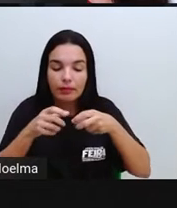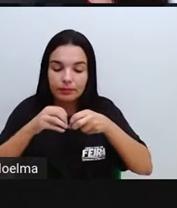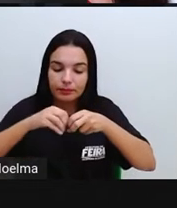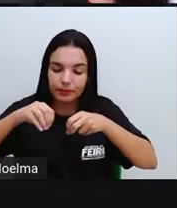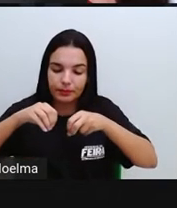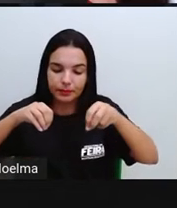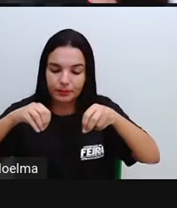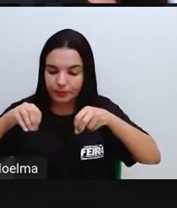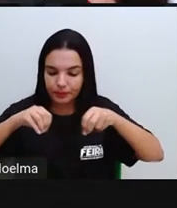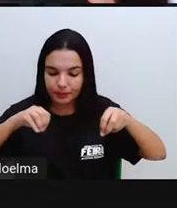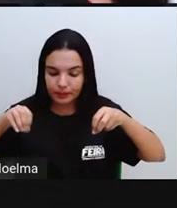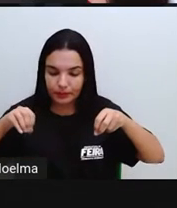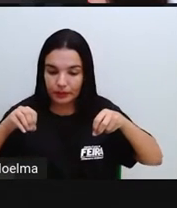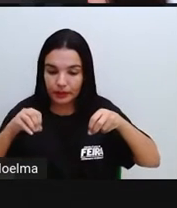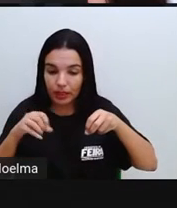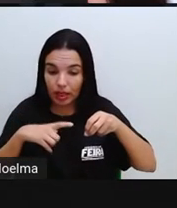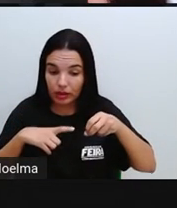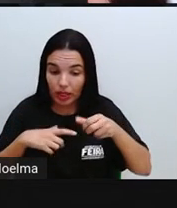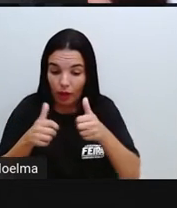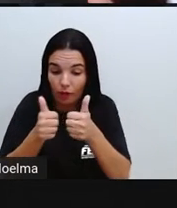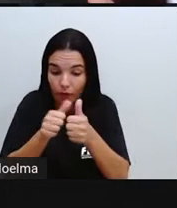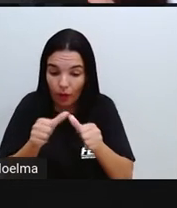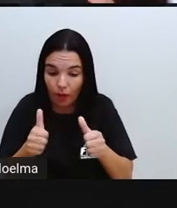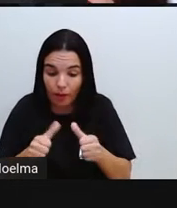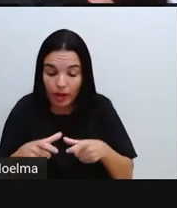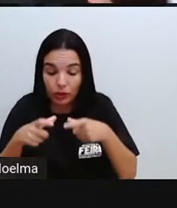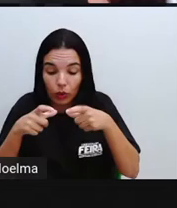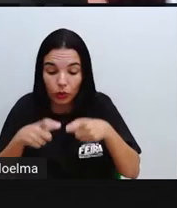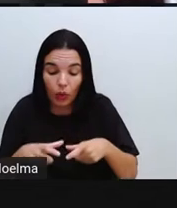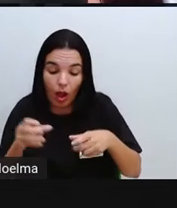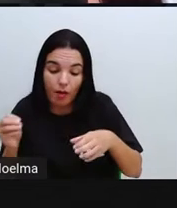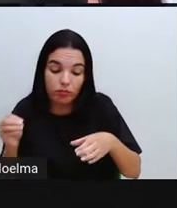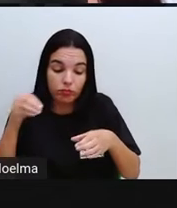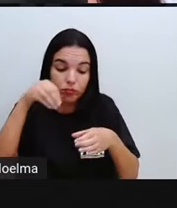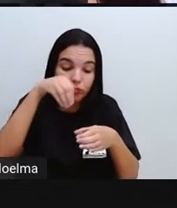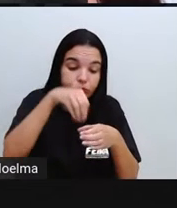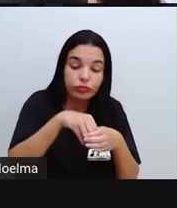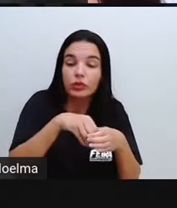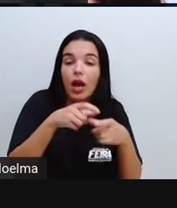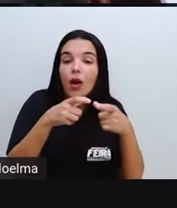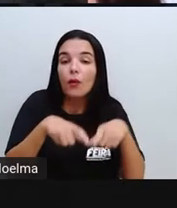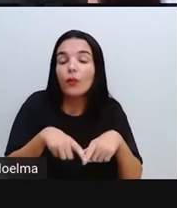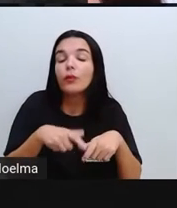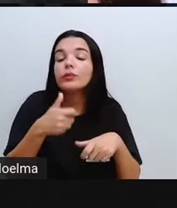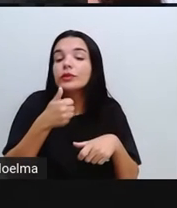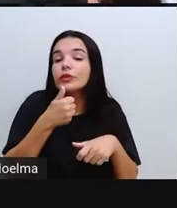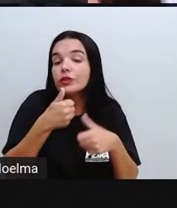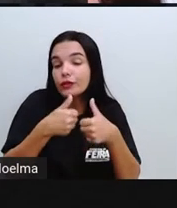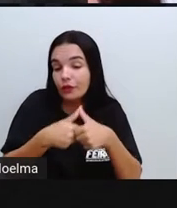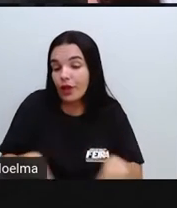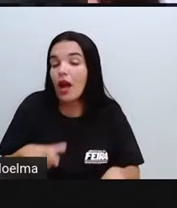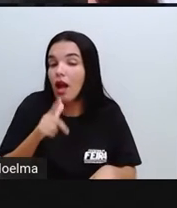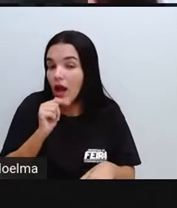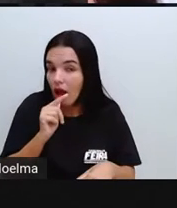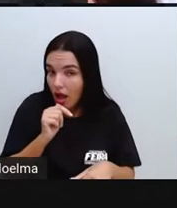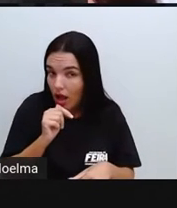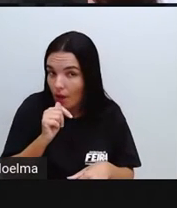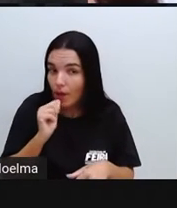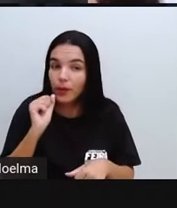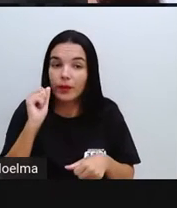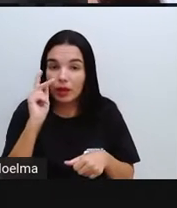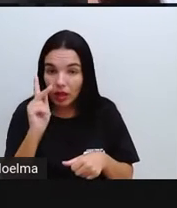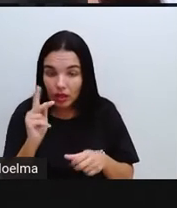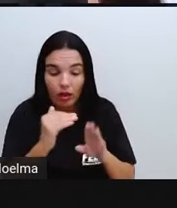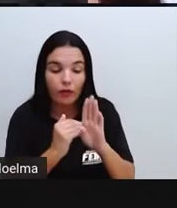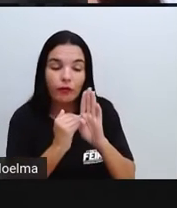afastadas e não vai ter formato e volume. O volume sim, mas o formato não vai ser definido.